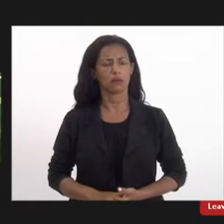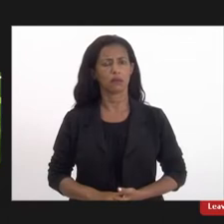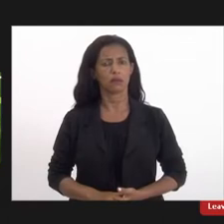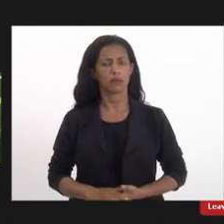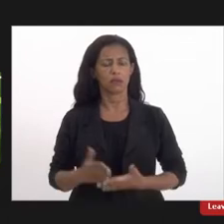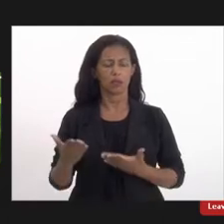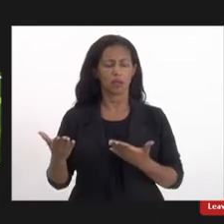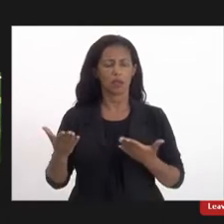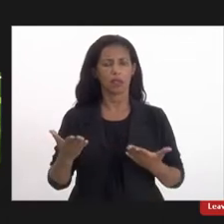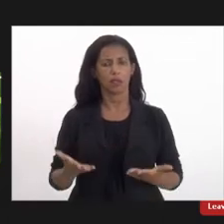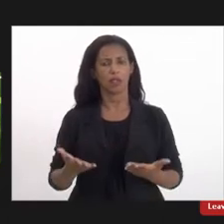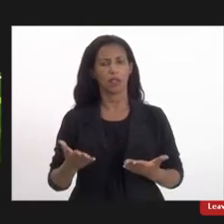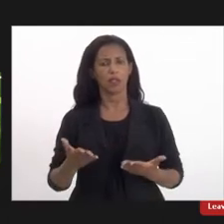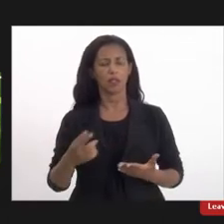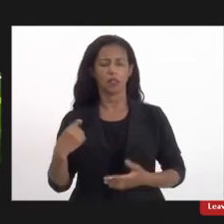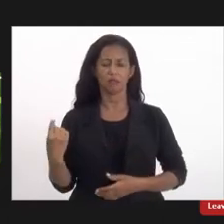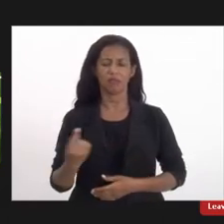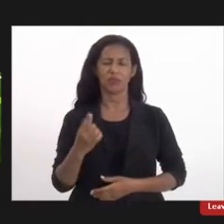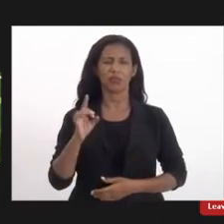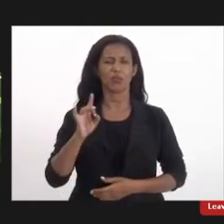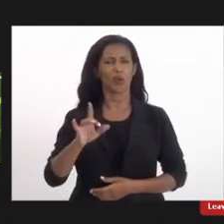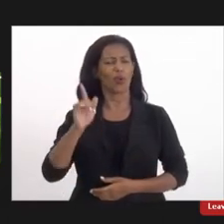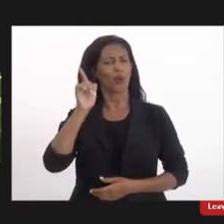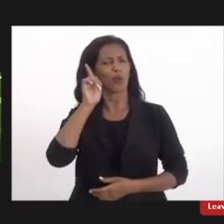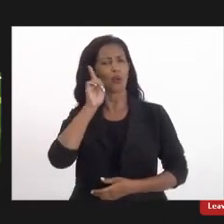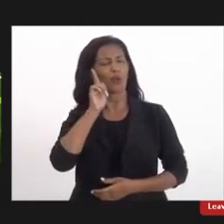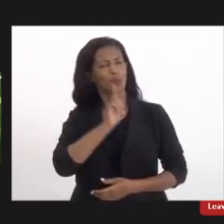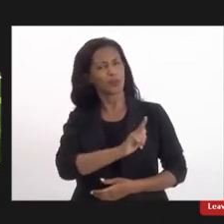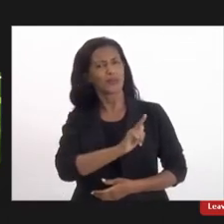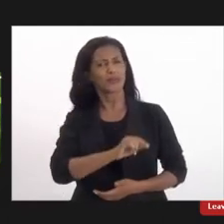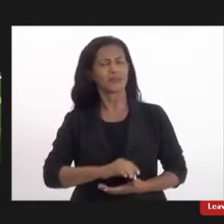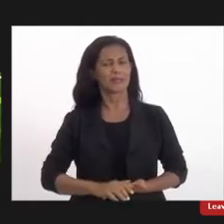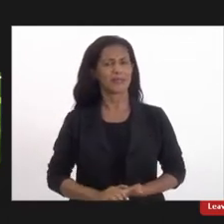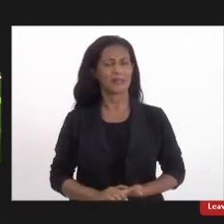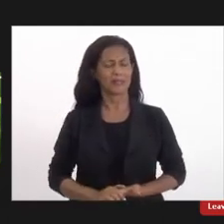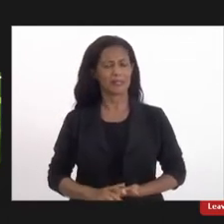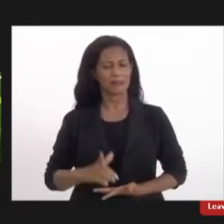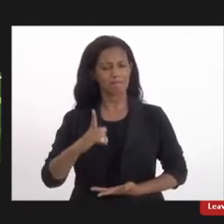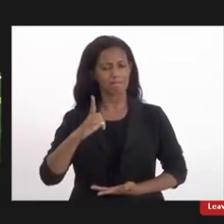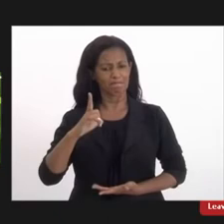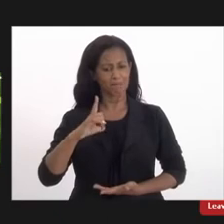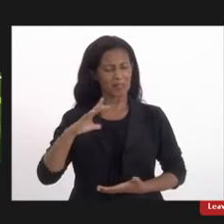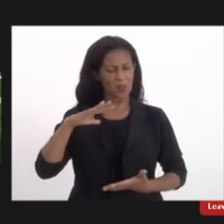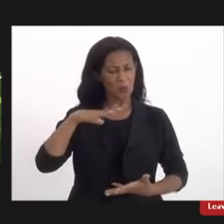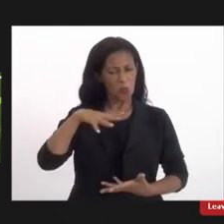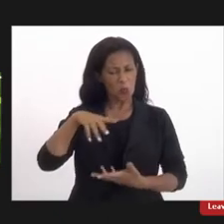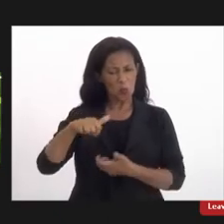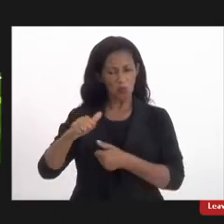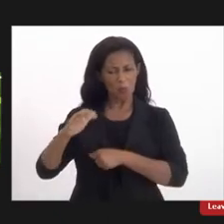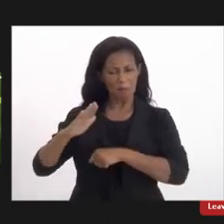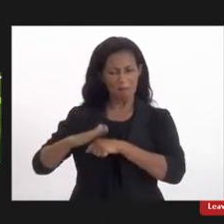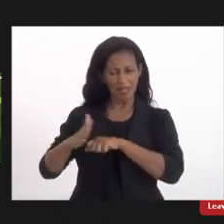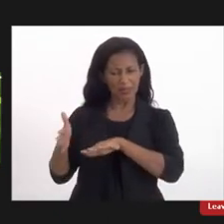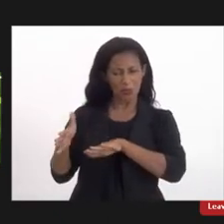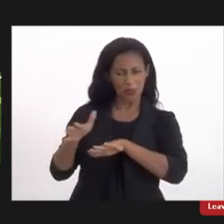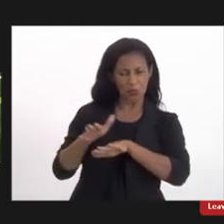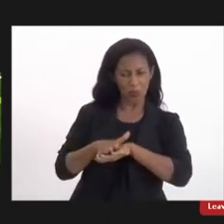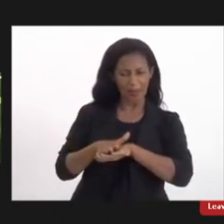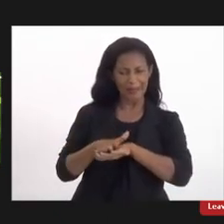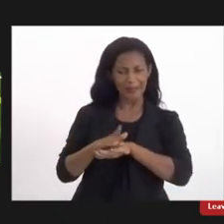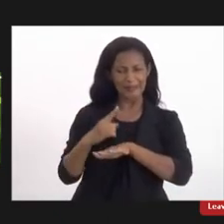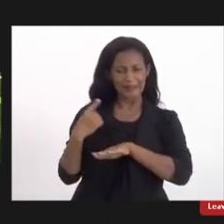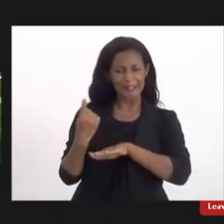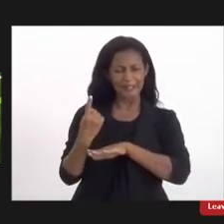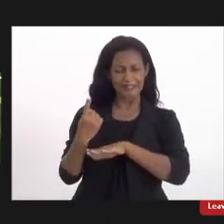E a gente só consegue ter esse mundo mais inclusivo que a gente defende